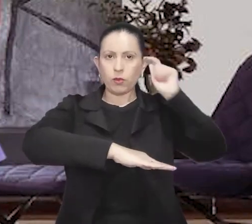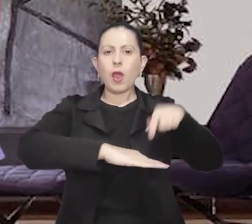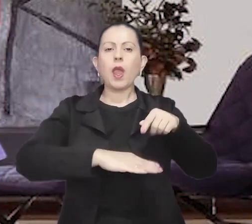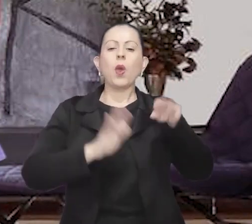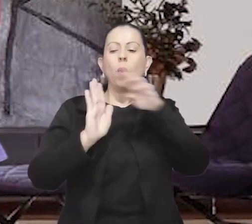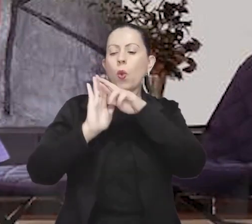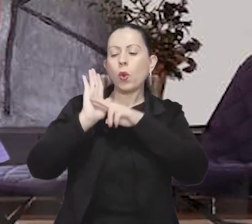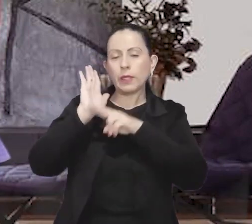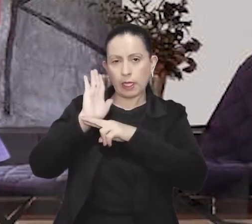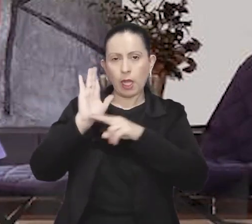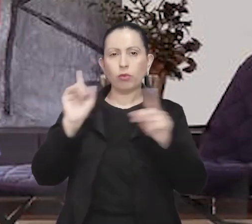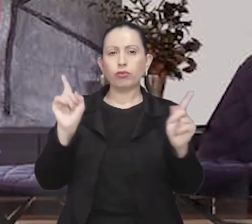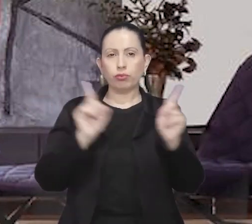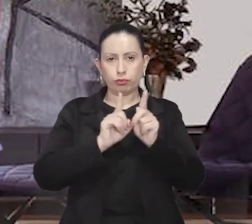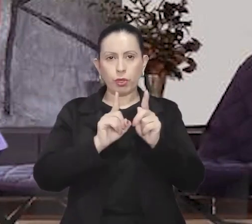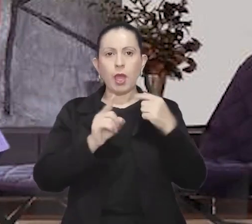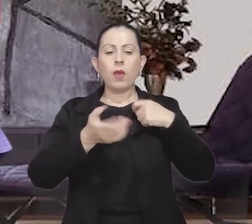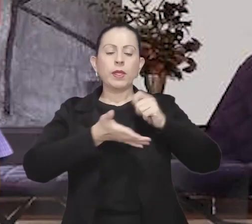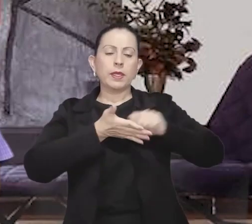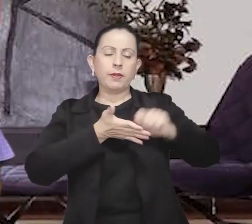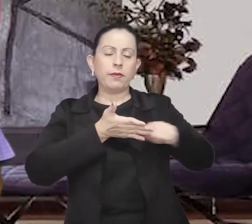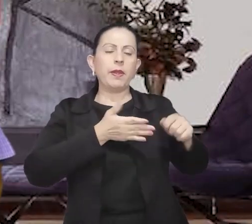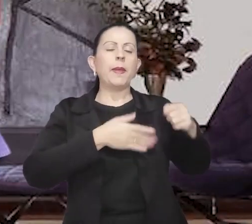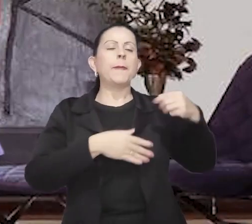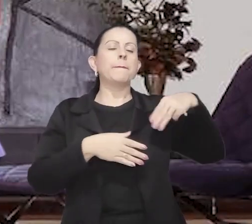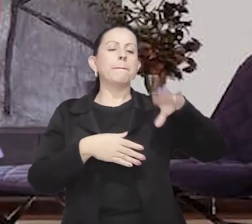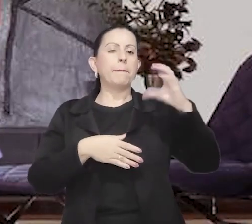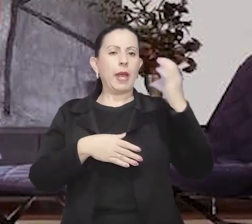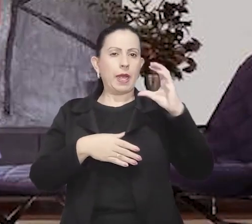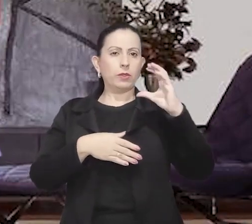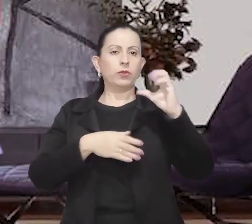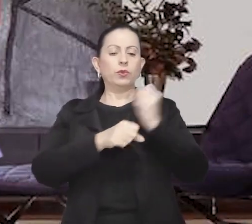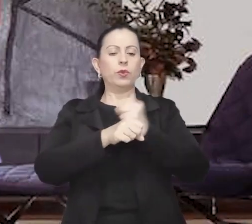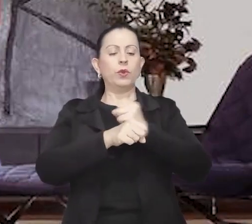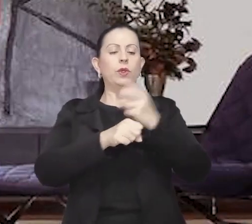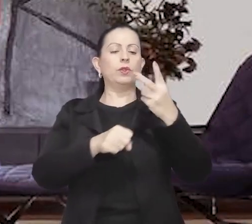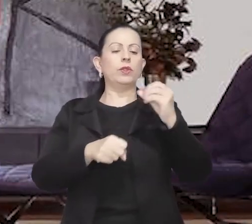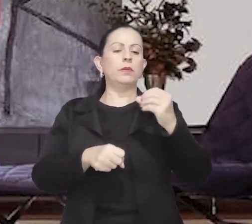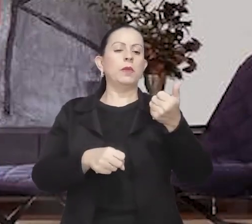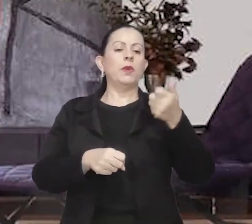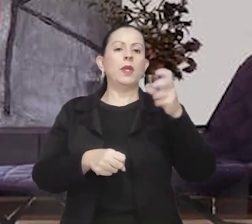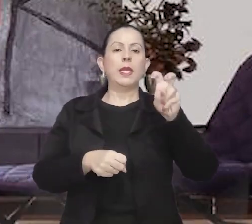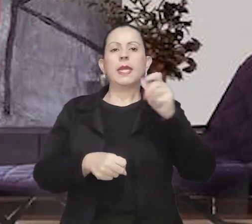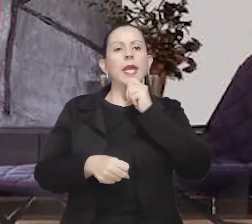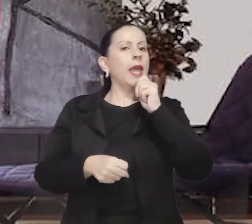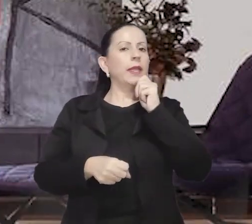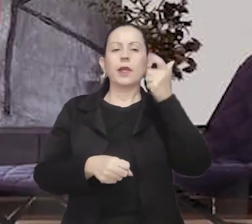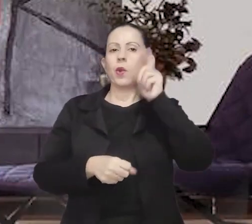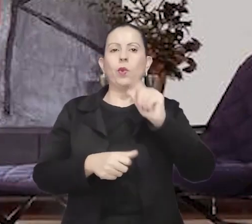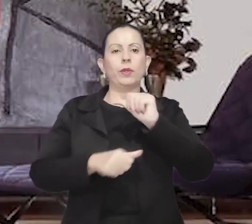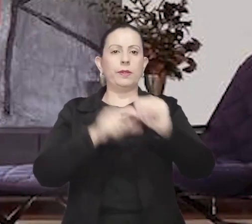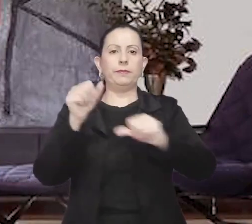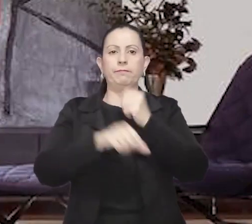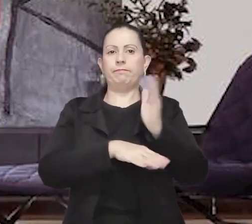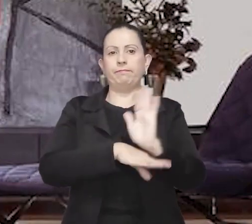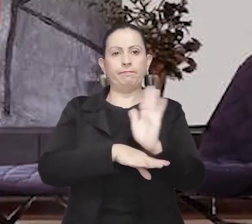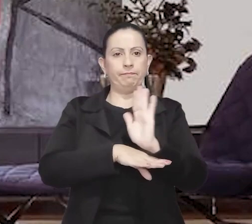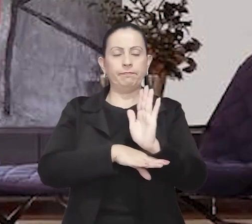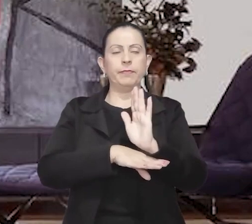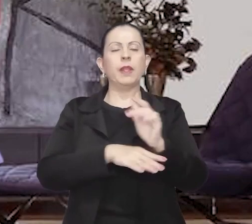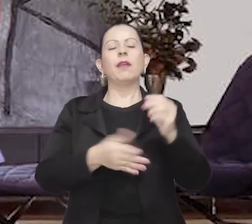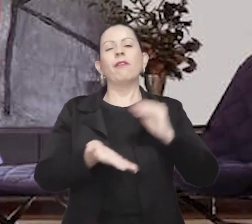que ainda não consegui transformar em filme por falta de recursos. Se você gostaria de ver essa história na telinha,